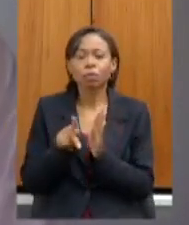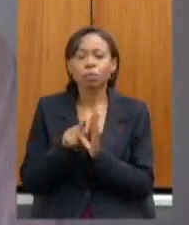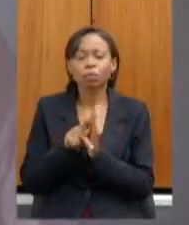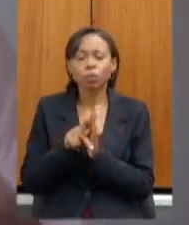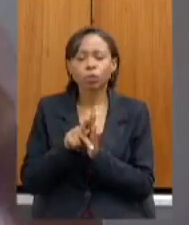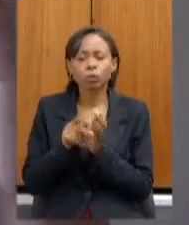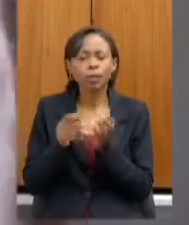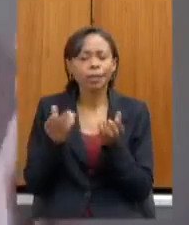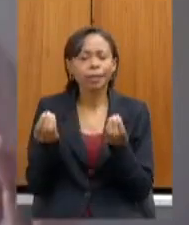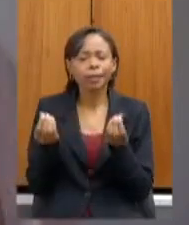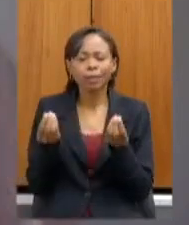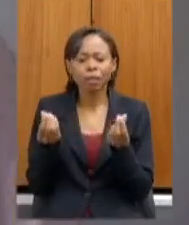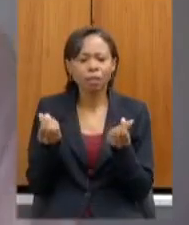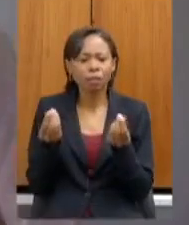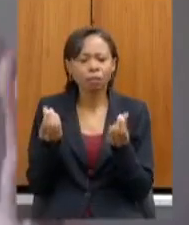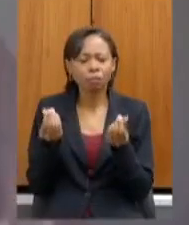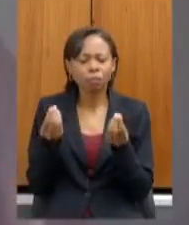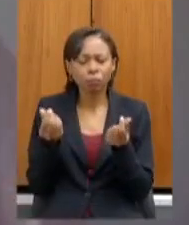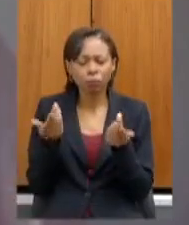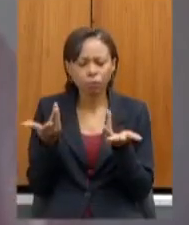como se diz de